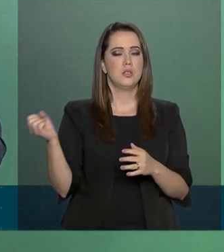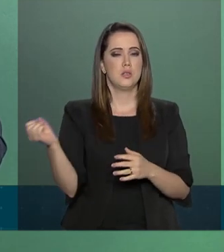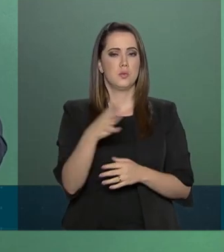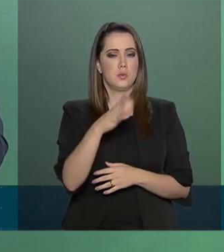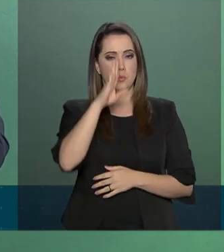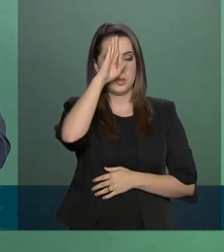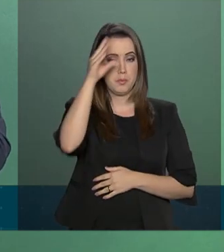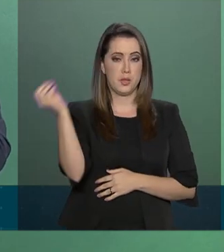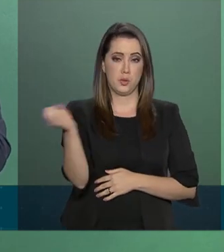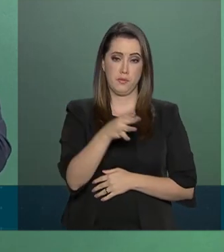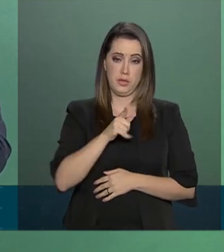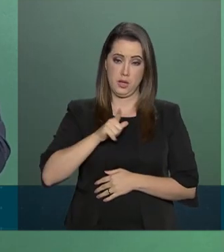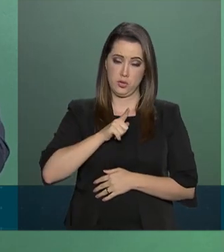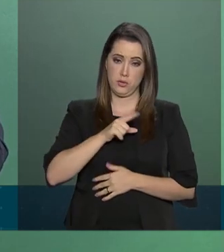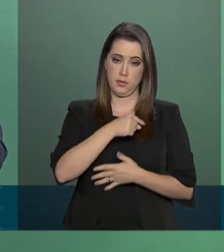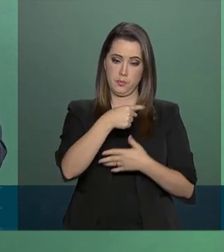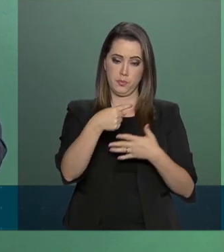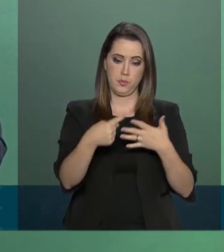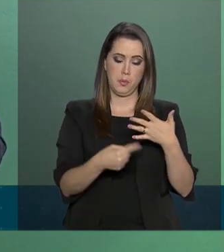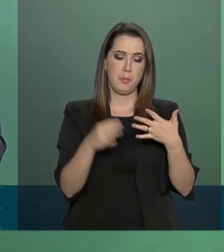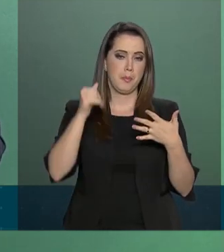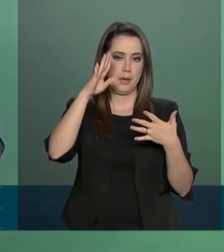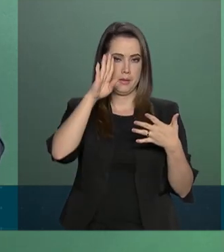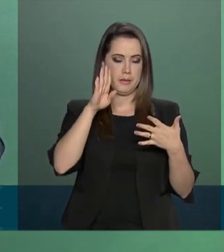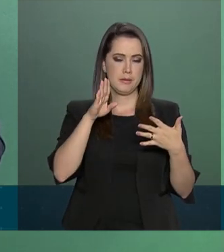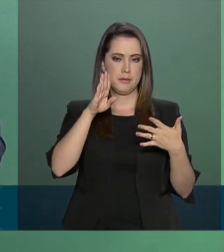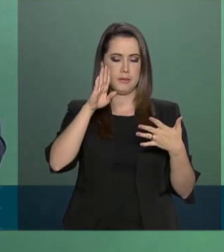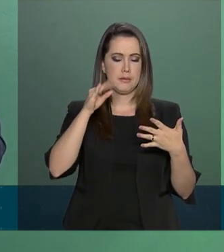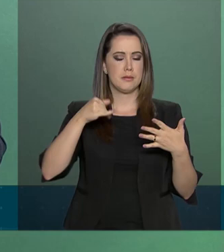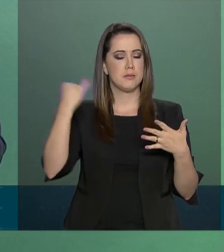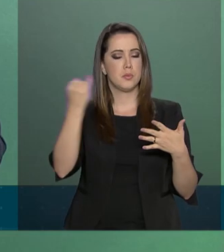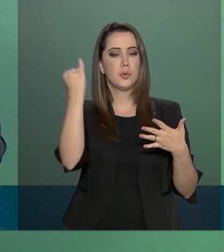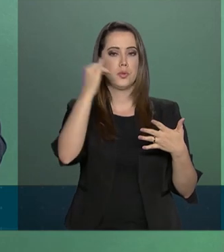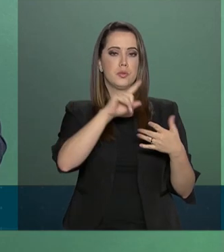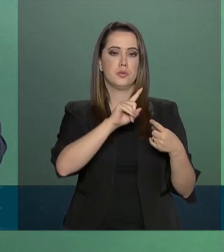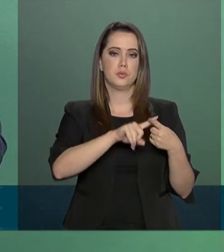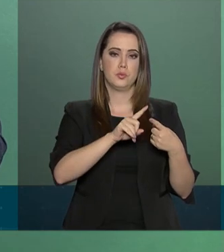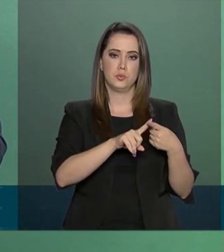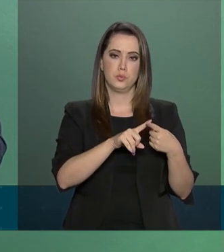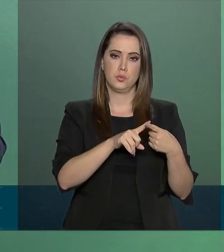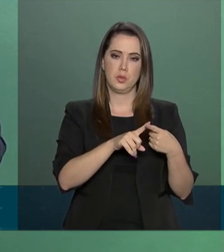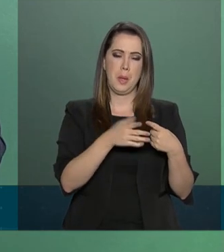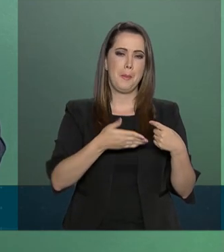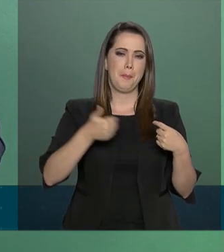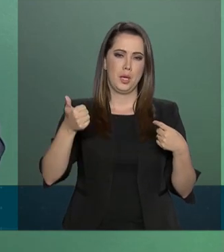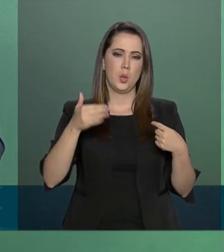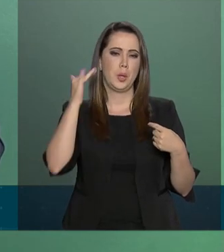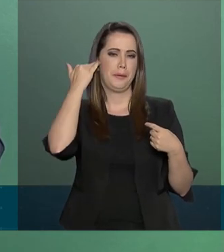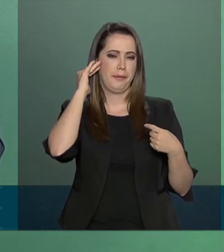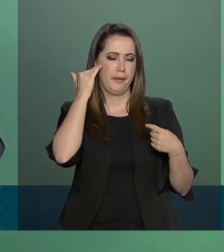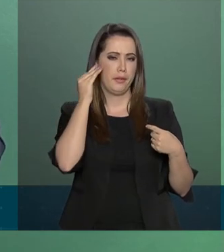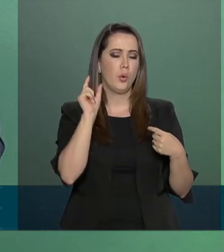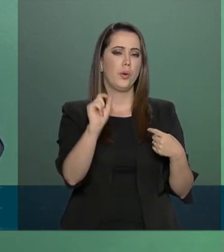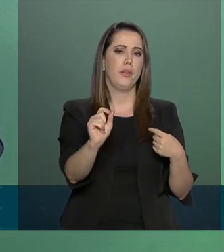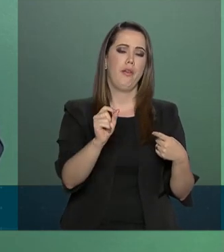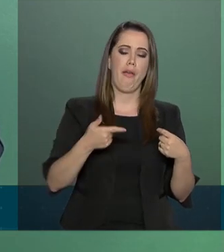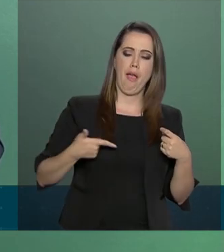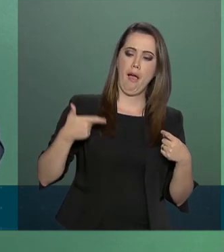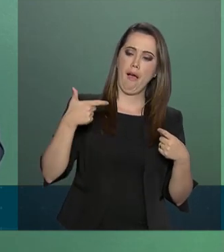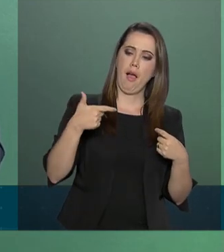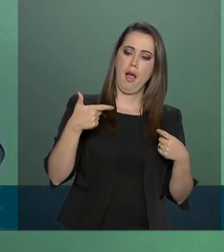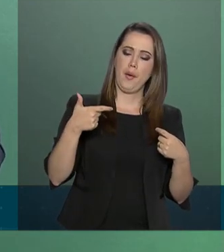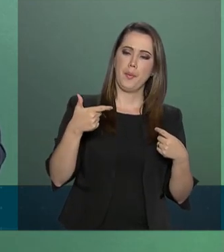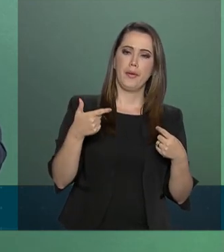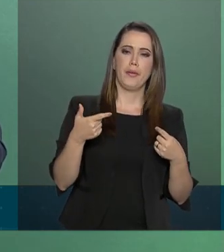destacam-se as seguintes. Aprimoramento dos conceitos de arma de fogo, tanto